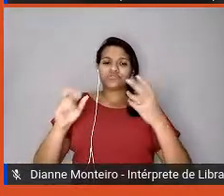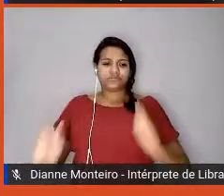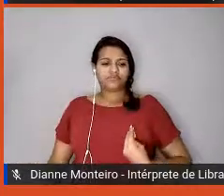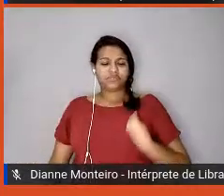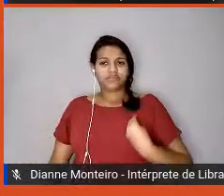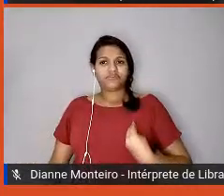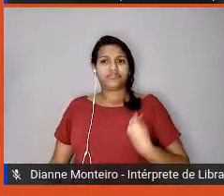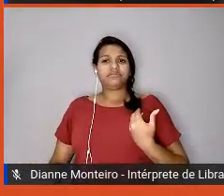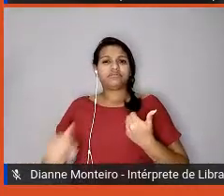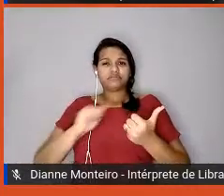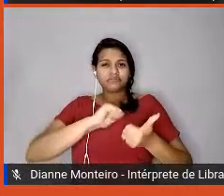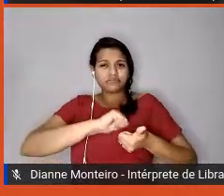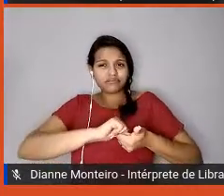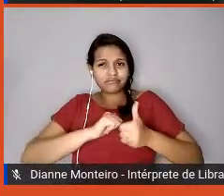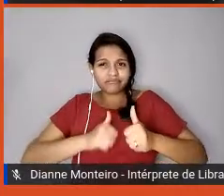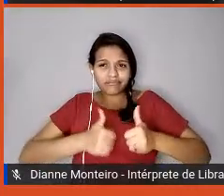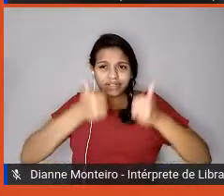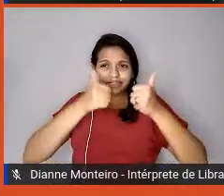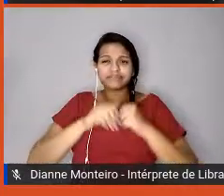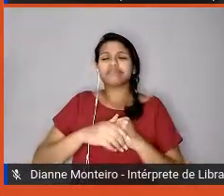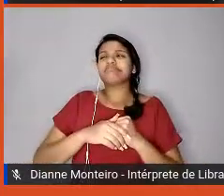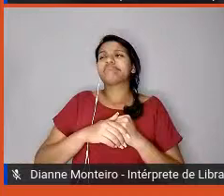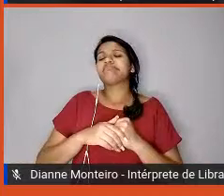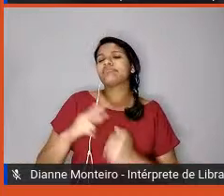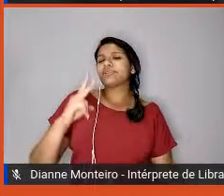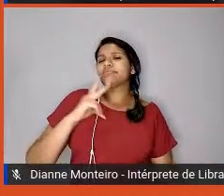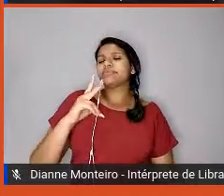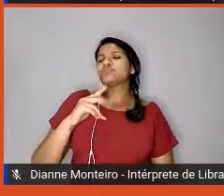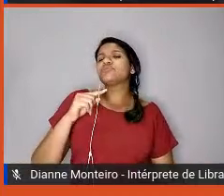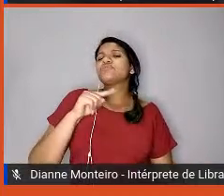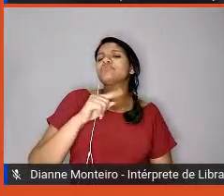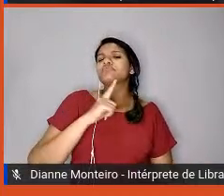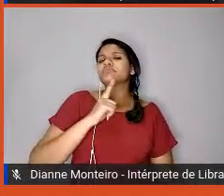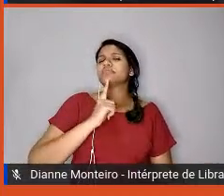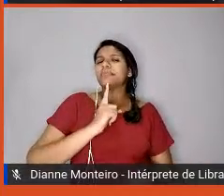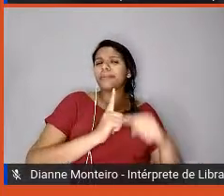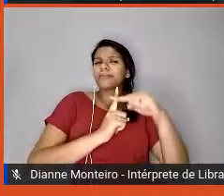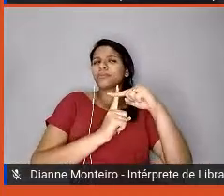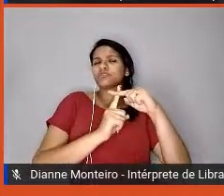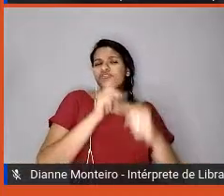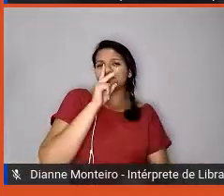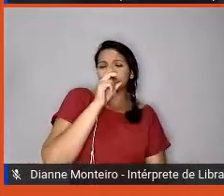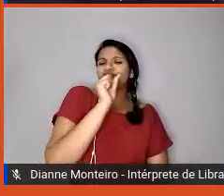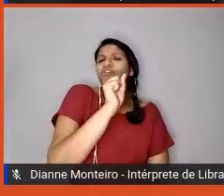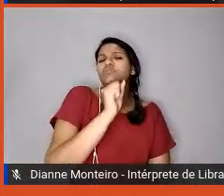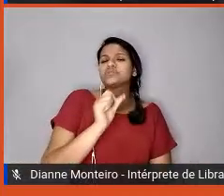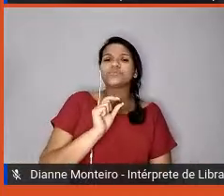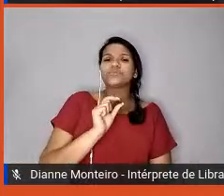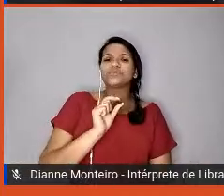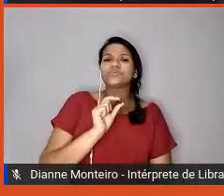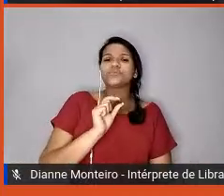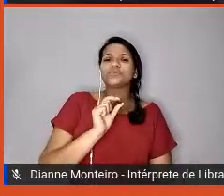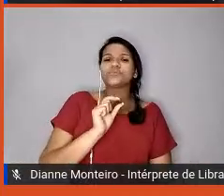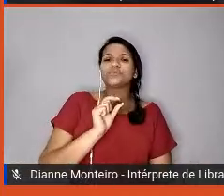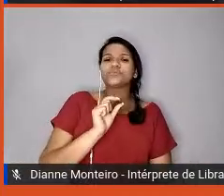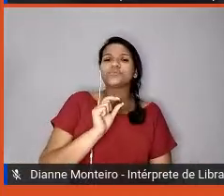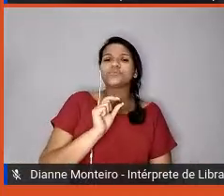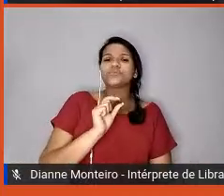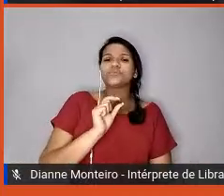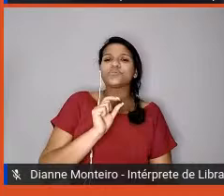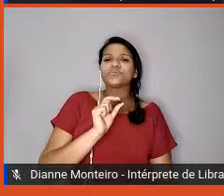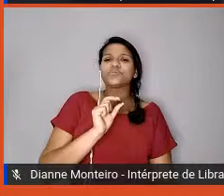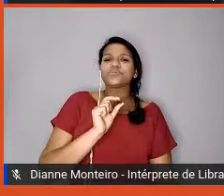quais são suas forças pessoais para te ajudar nesse desenvolvimento, para que você tenha essa, a organização te